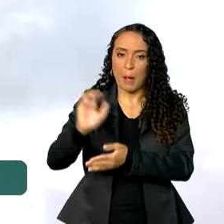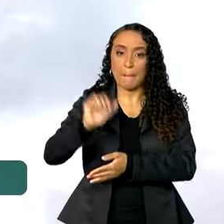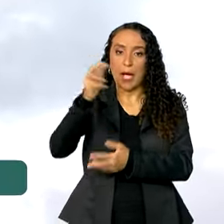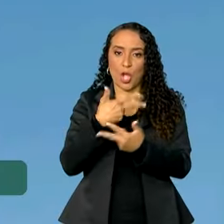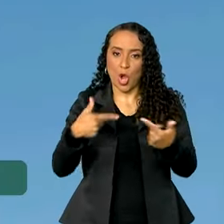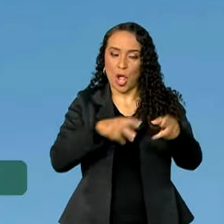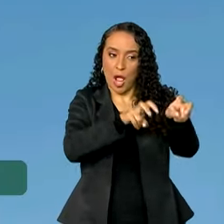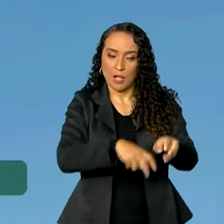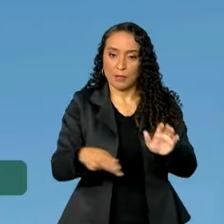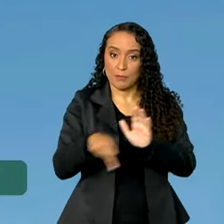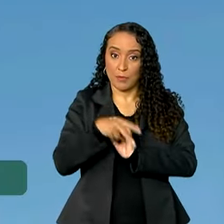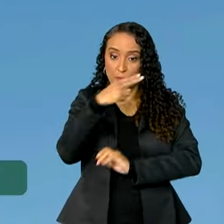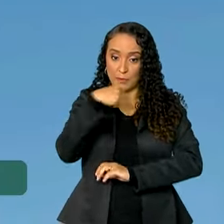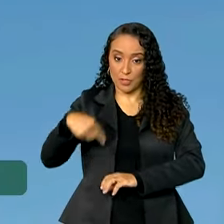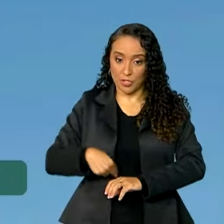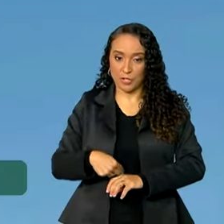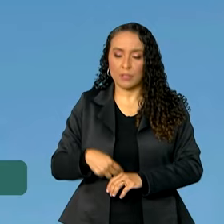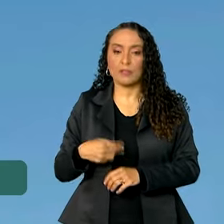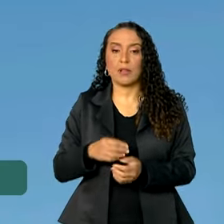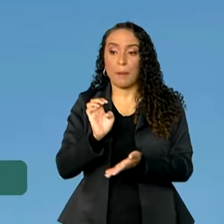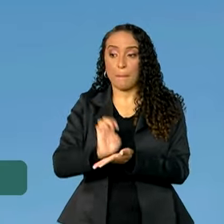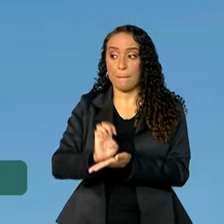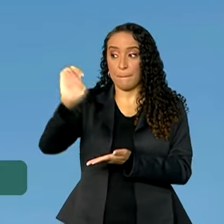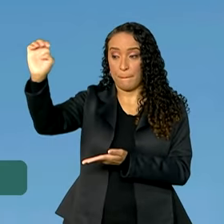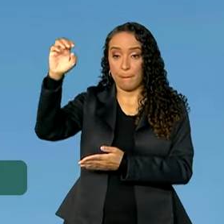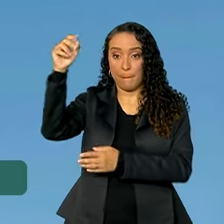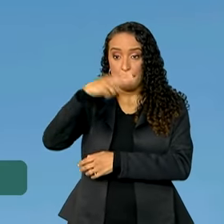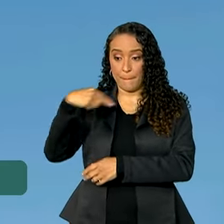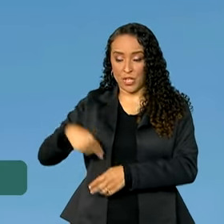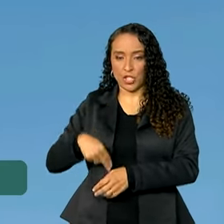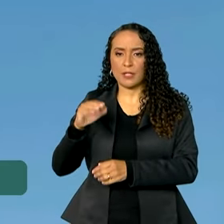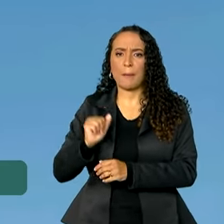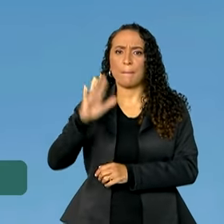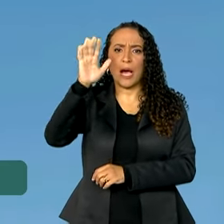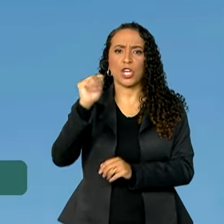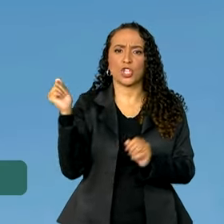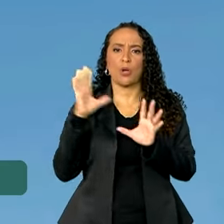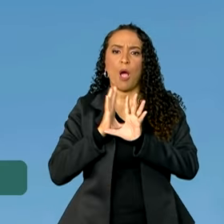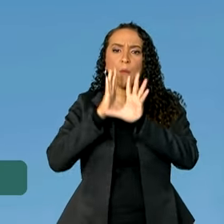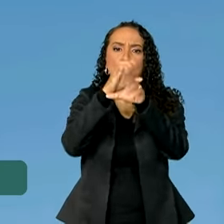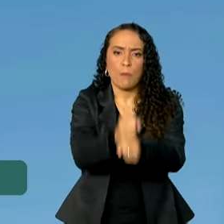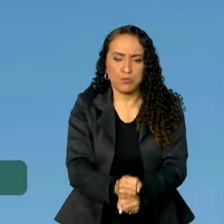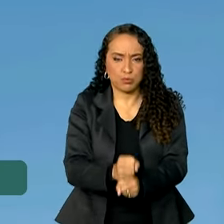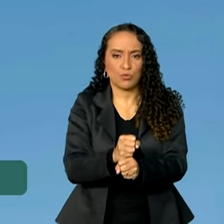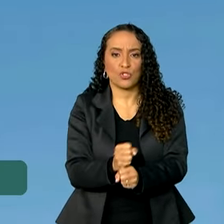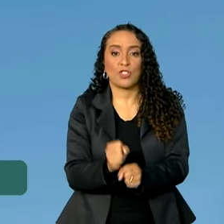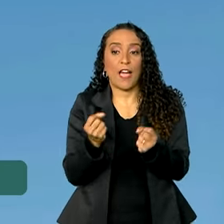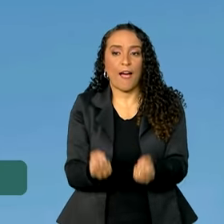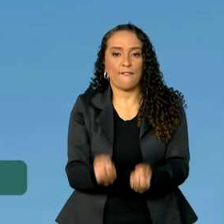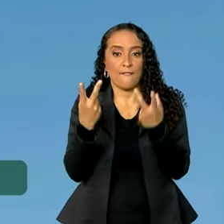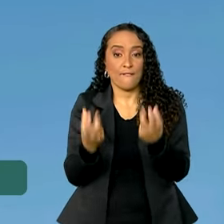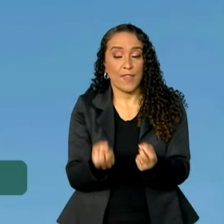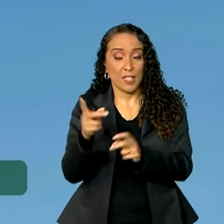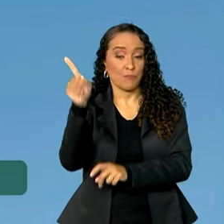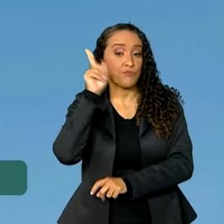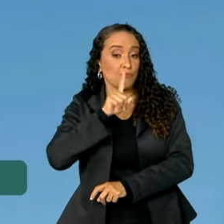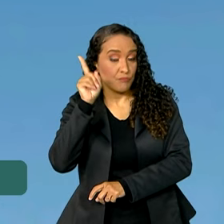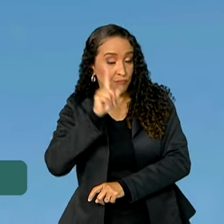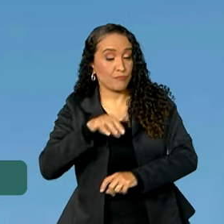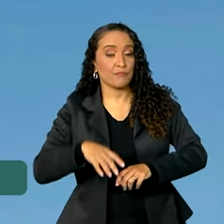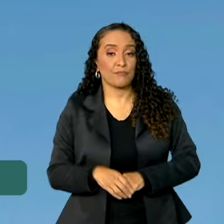para a China. As exportações brasileiras para a China foram superiores à soma das nossas vendas para os Estados Unidos